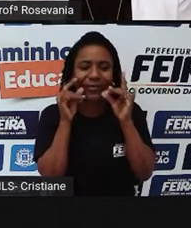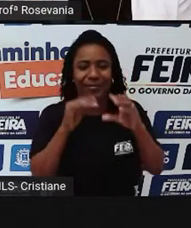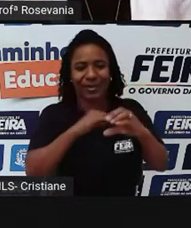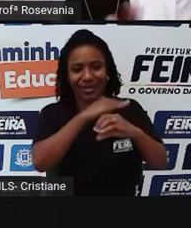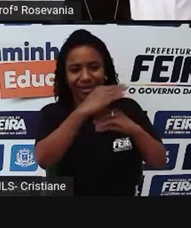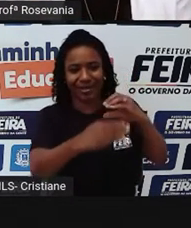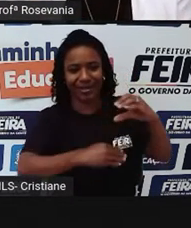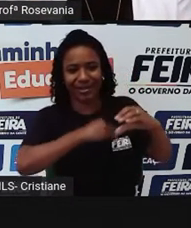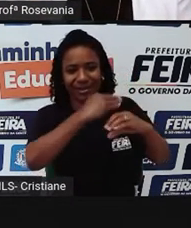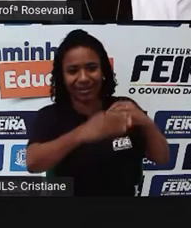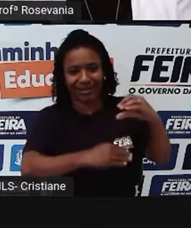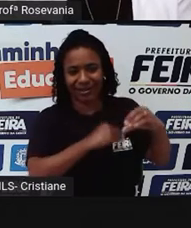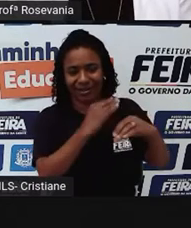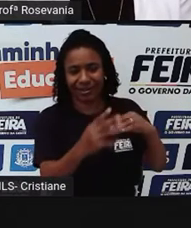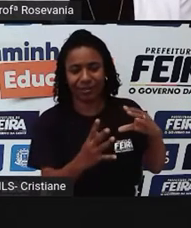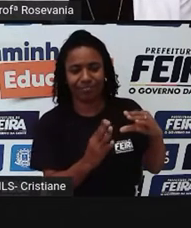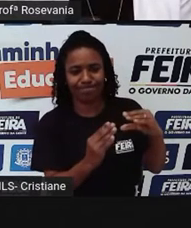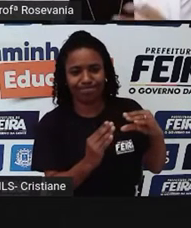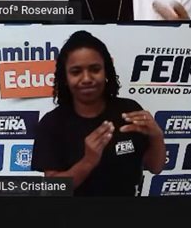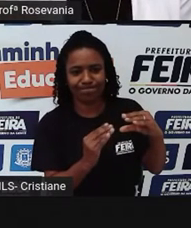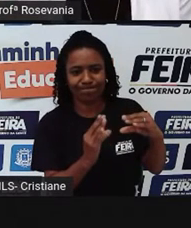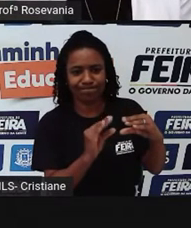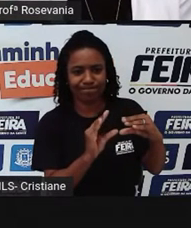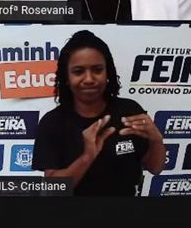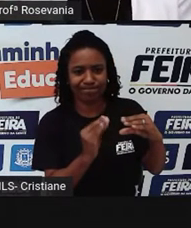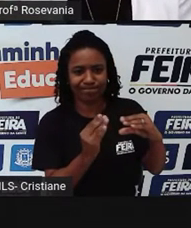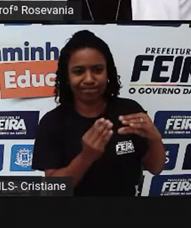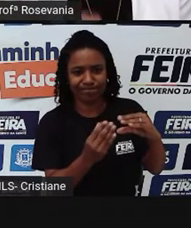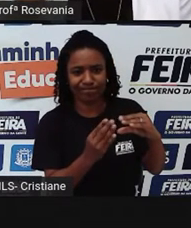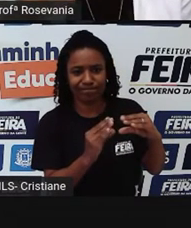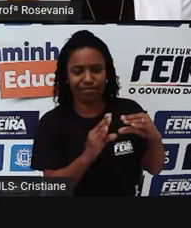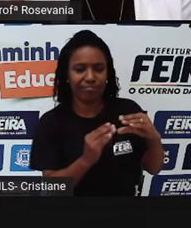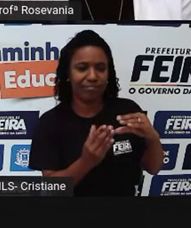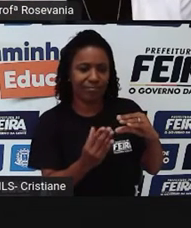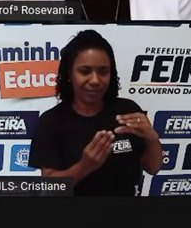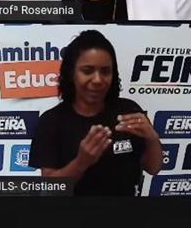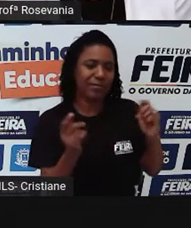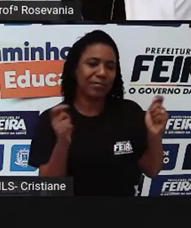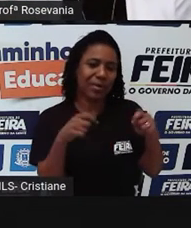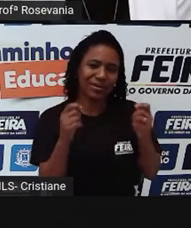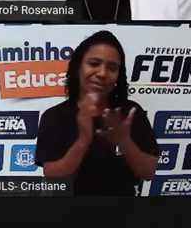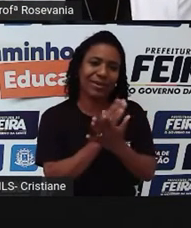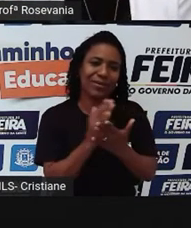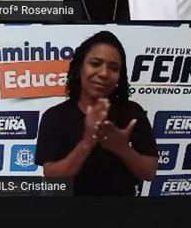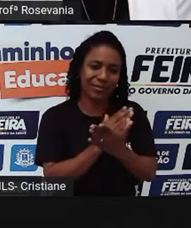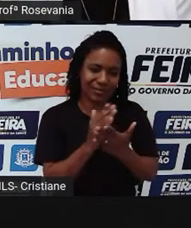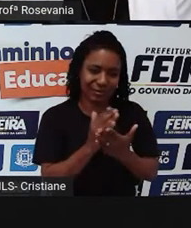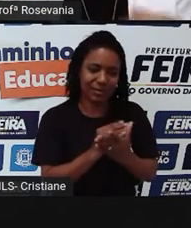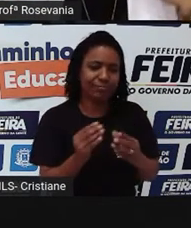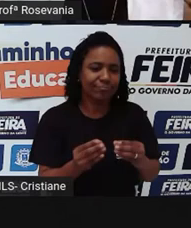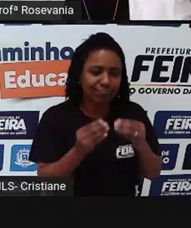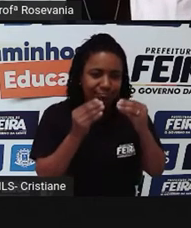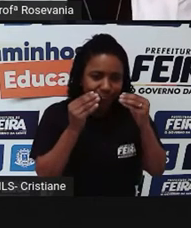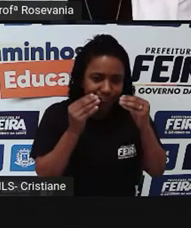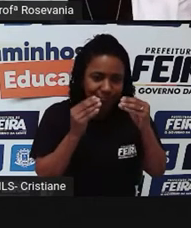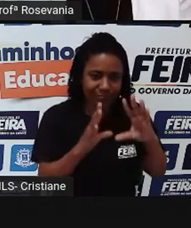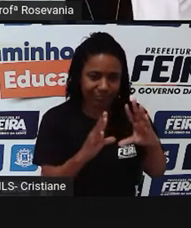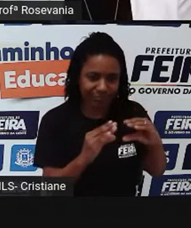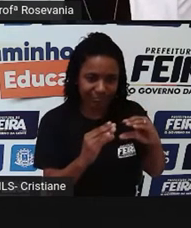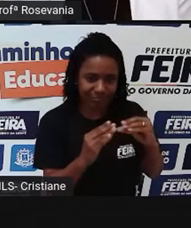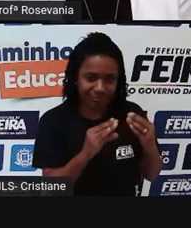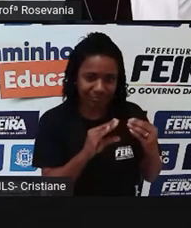sente direito a textura dos produtos, mas a maioria das feiras aqui de Tereza Santana você ainda pode fazer, né, a mesma coisa, o que